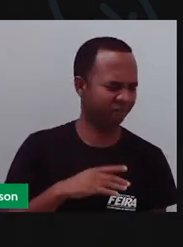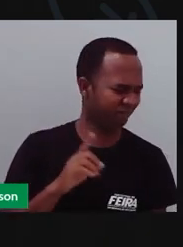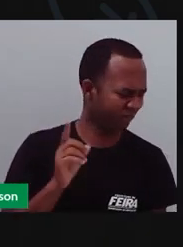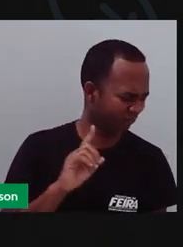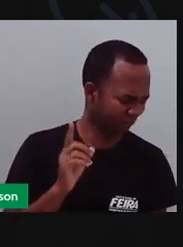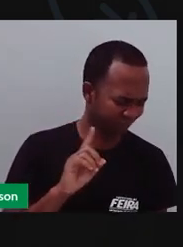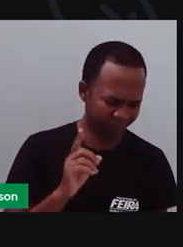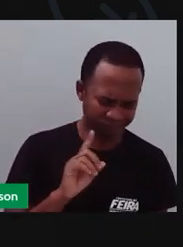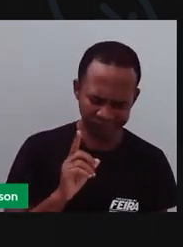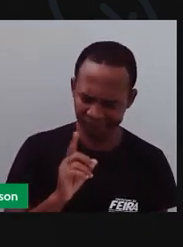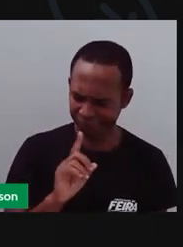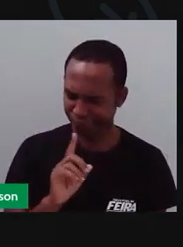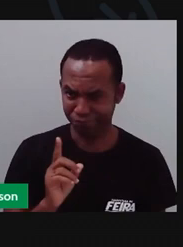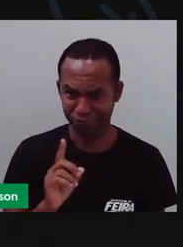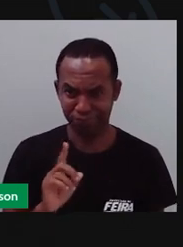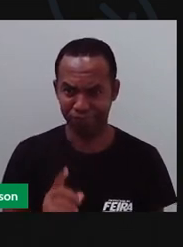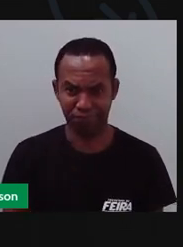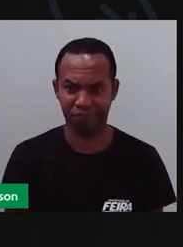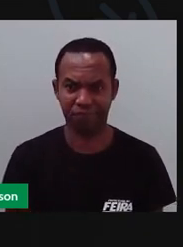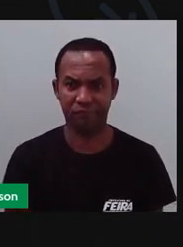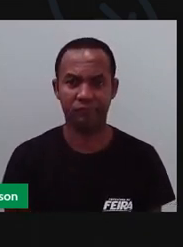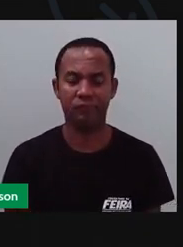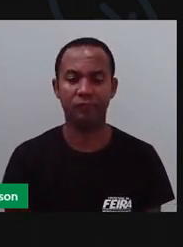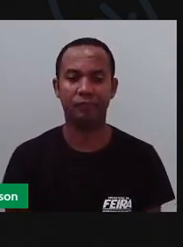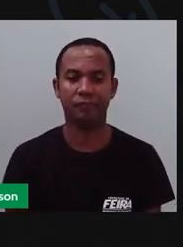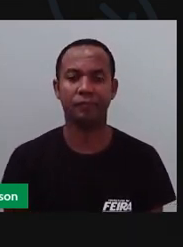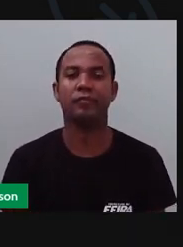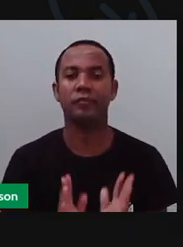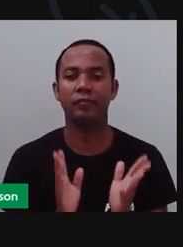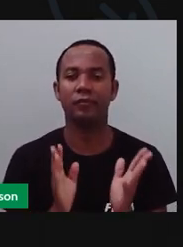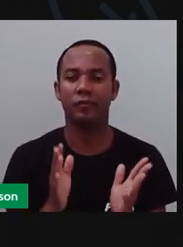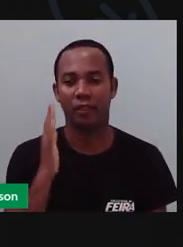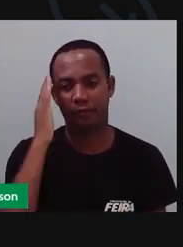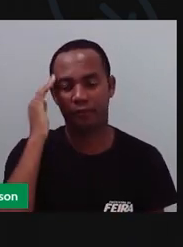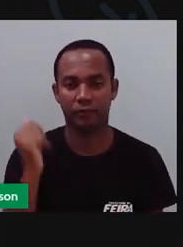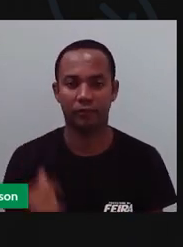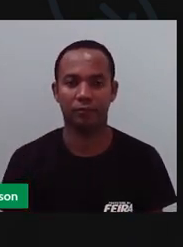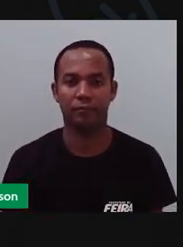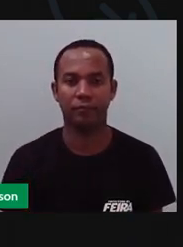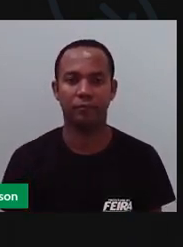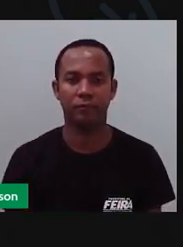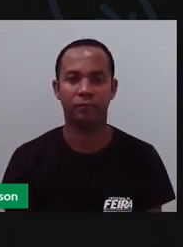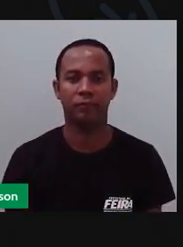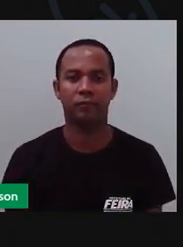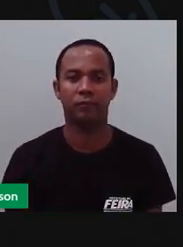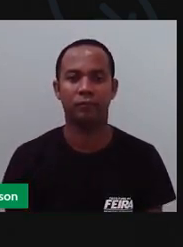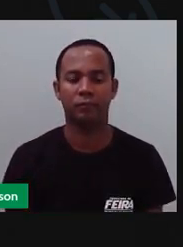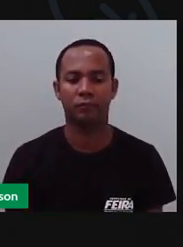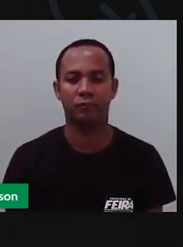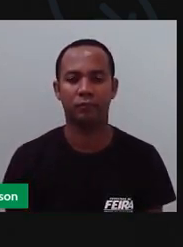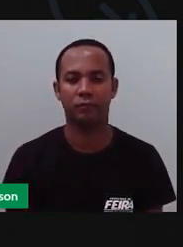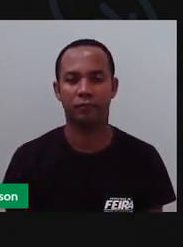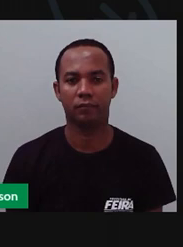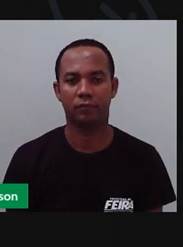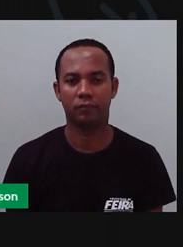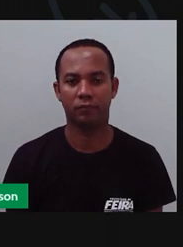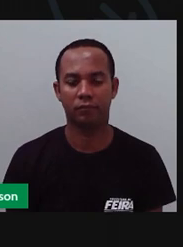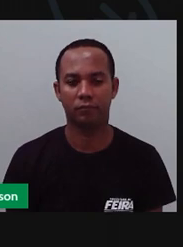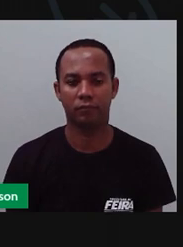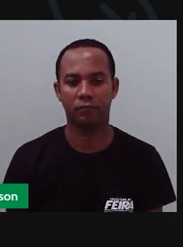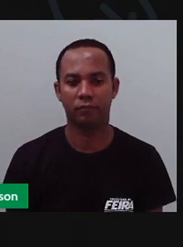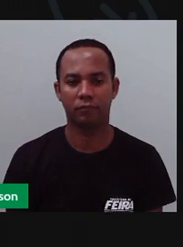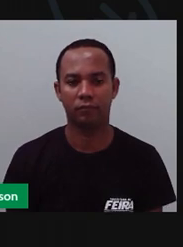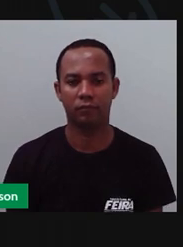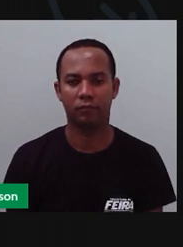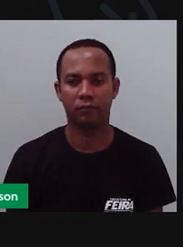Não. Pronto. Então, eu já sei. Sete sim e três. Esse meu três está que feio, viu, misericórdia?